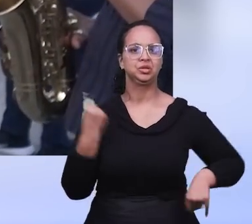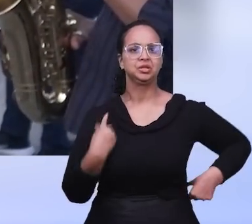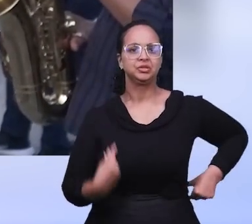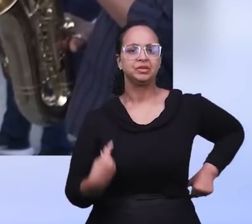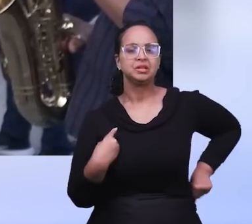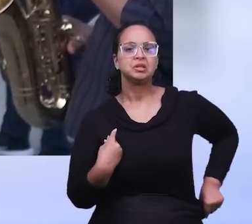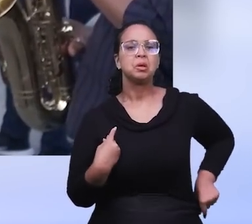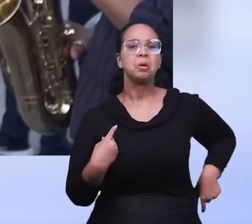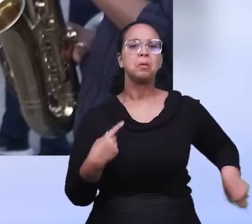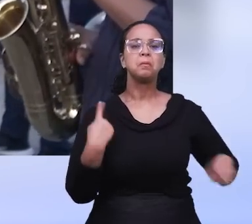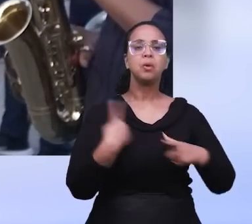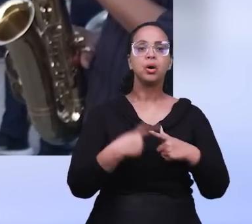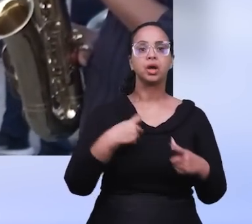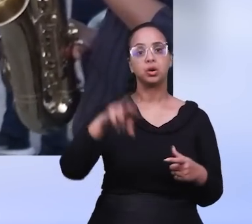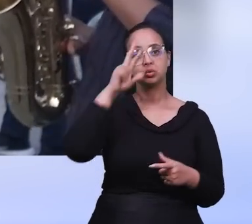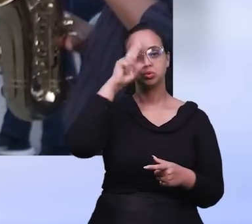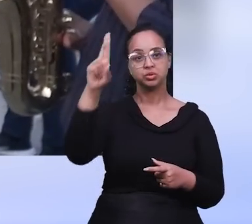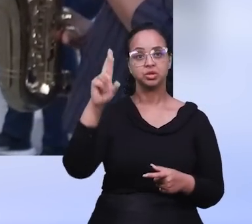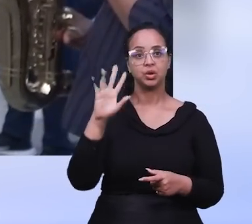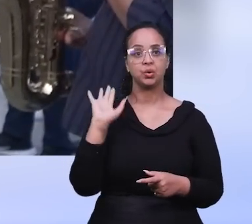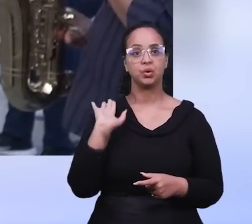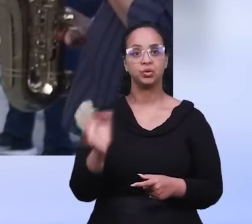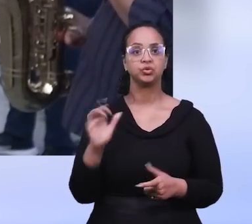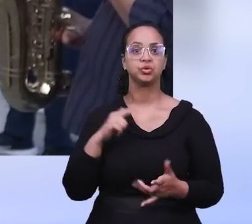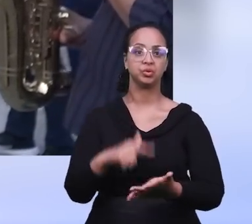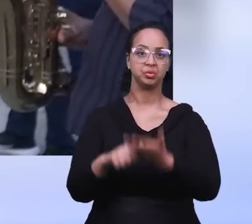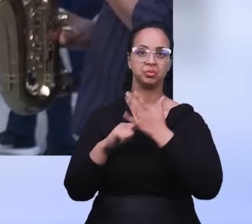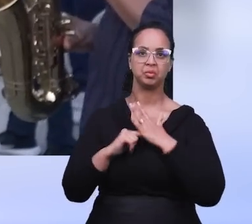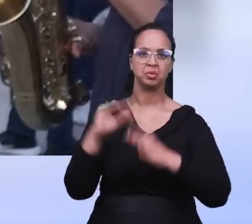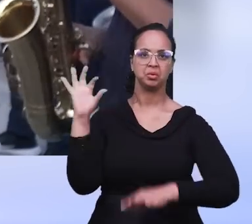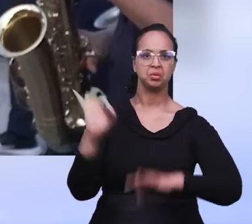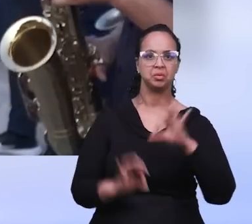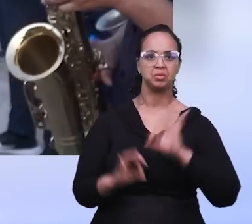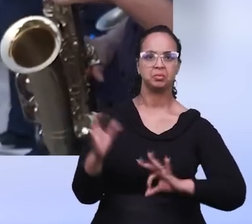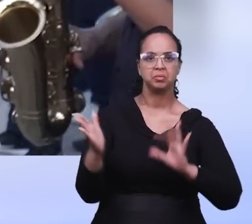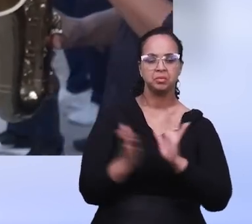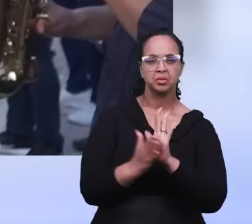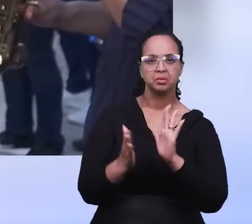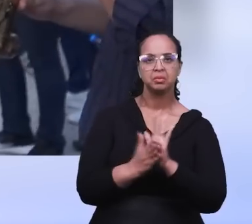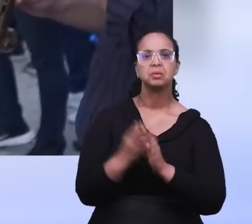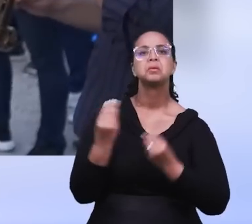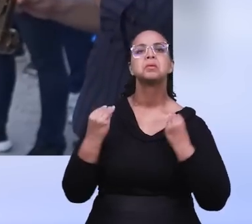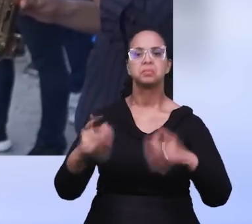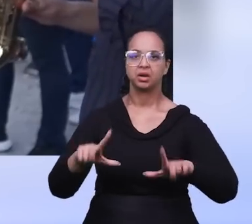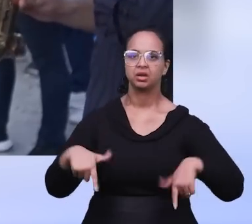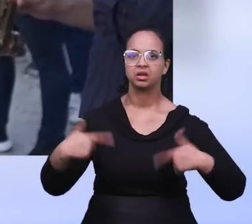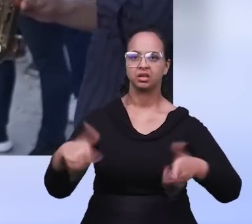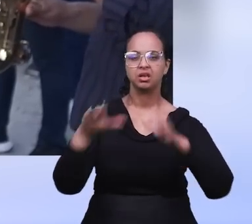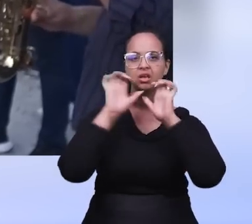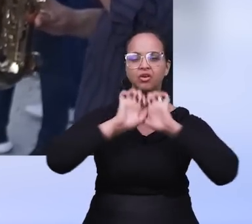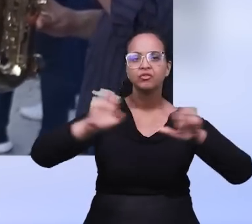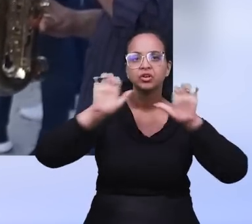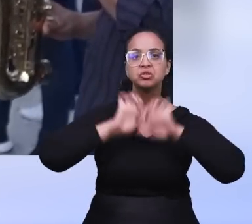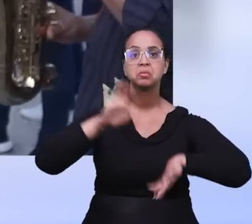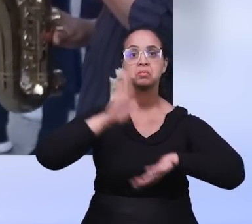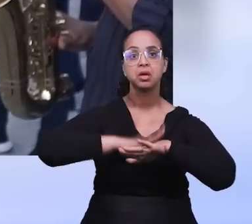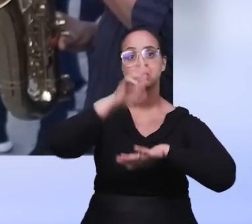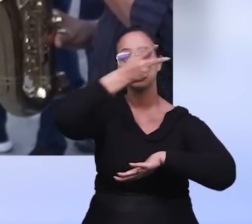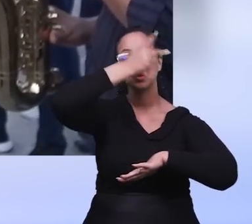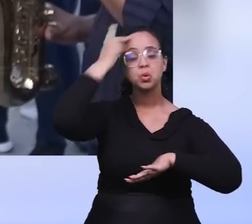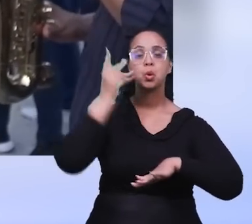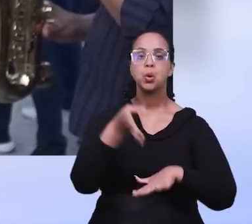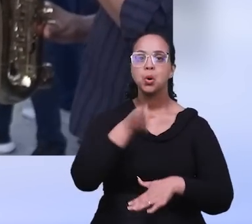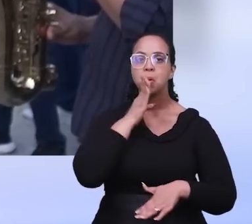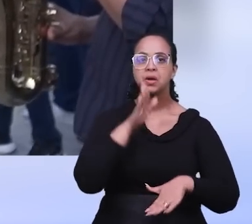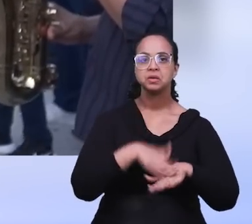para as nossas vidas, pois o Senhor, desde muito tempo, muitos anos atrás, Ele já vinha preparando esse dia para que a gente pudesse evangelizar, para que mais